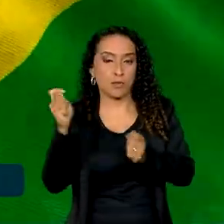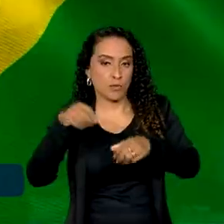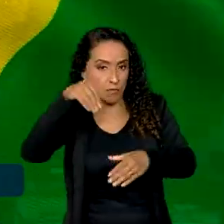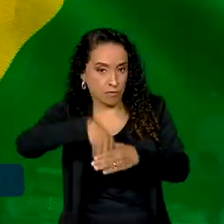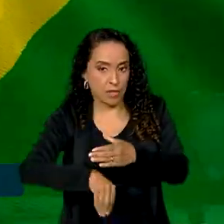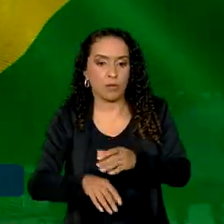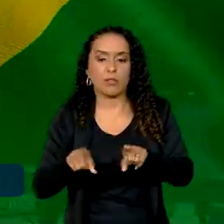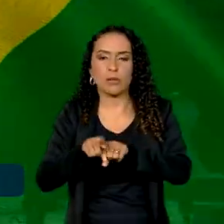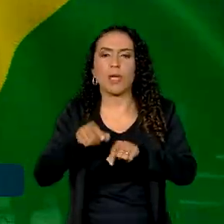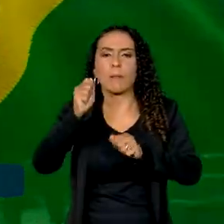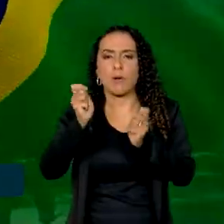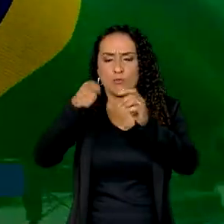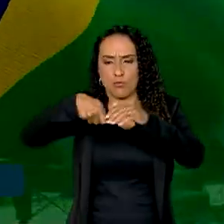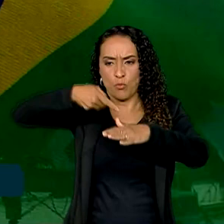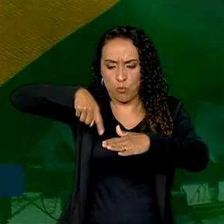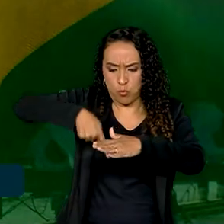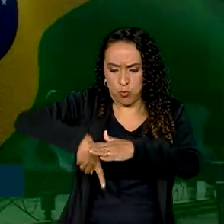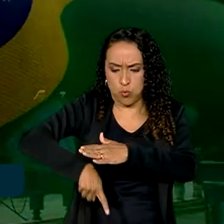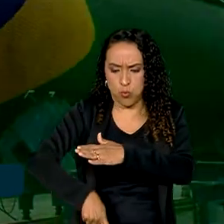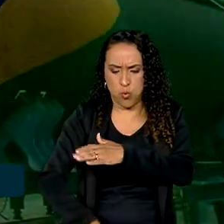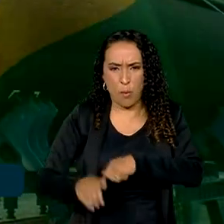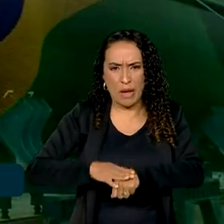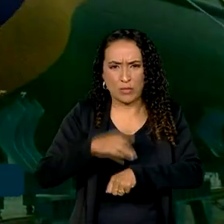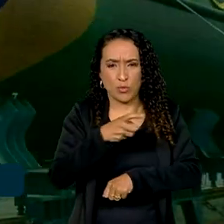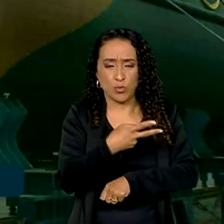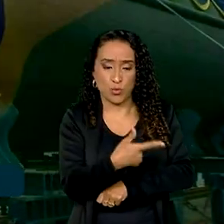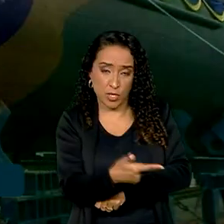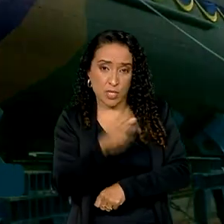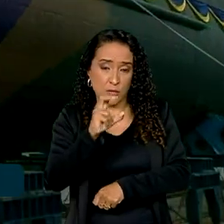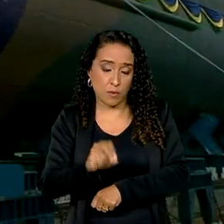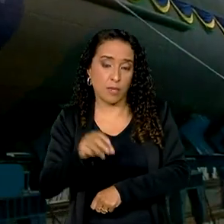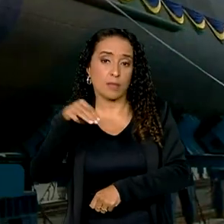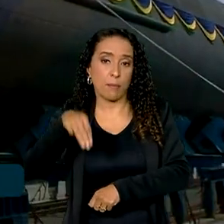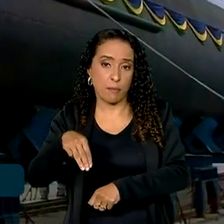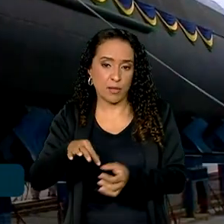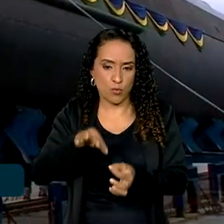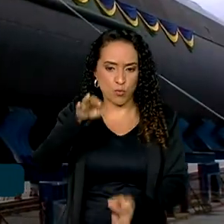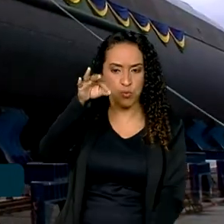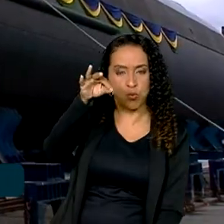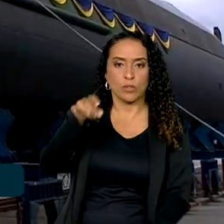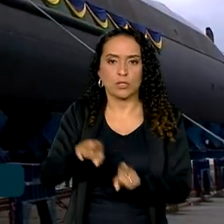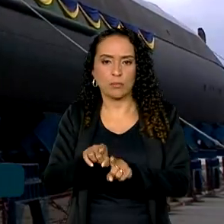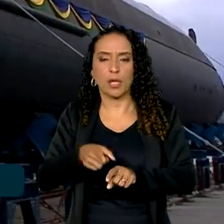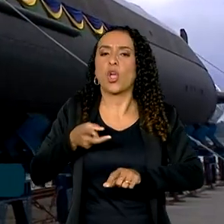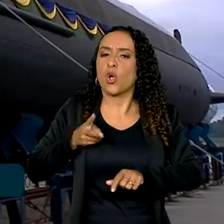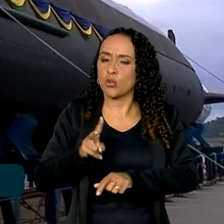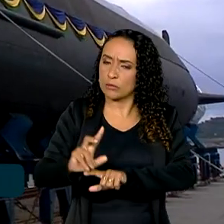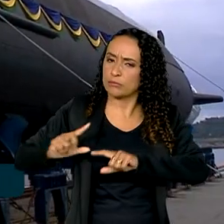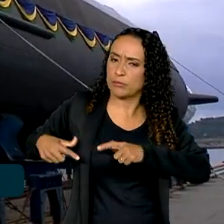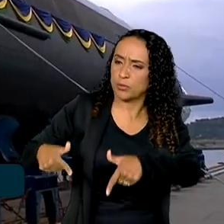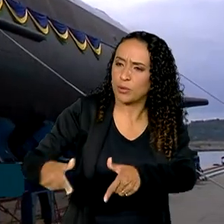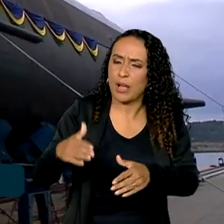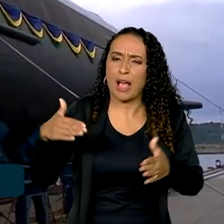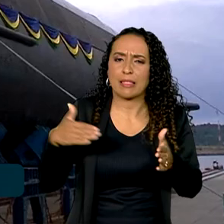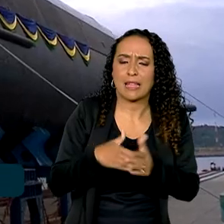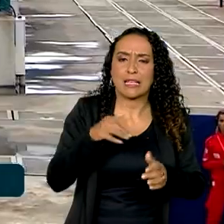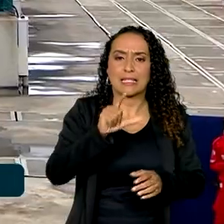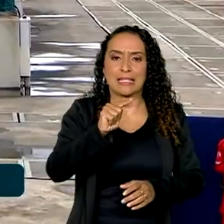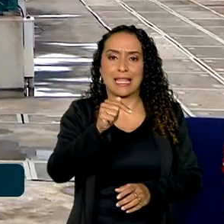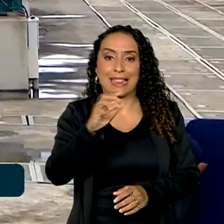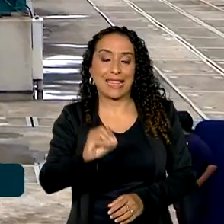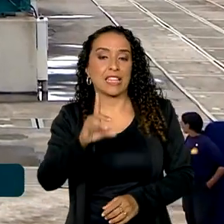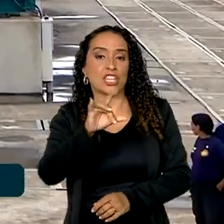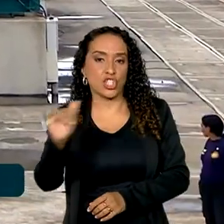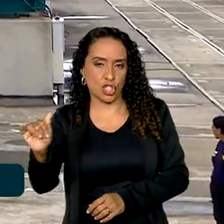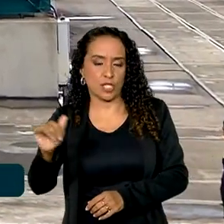pode submergir a mais de 250 metros e permanecer em missão por até 70 dias.